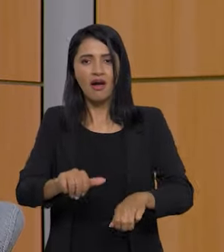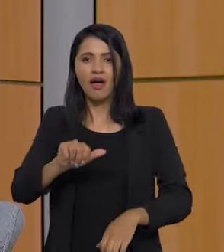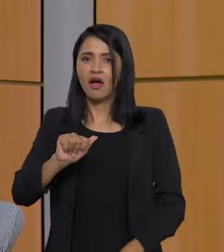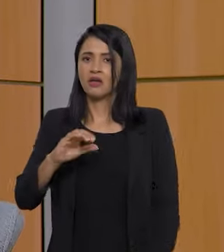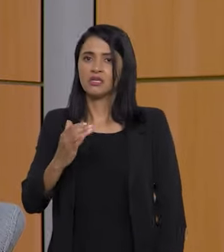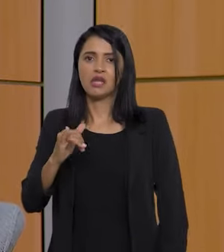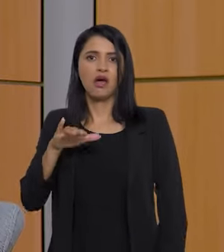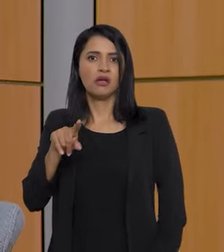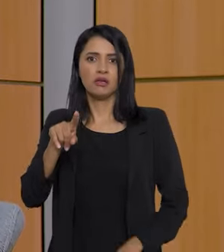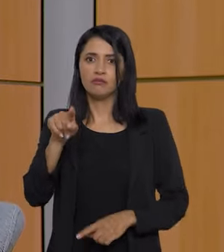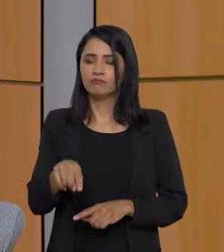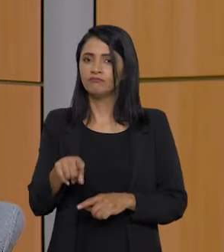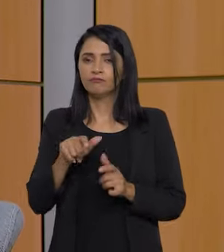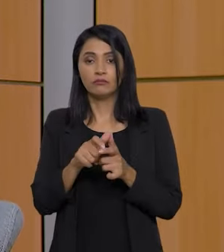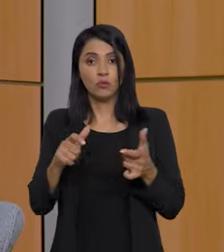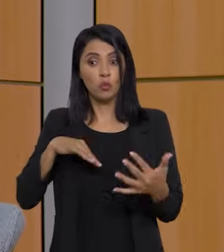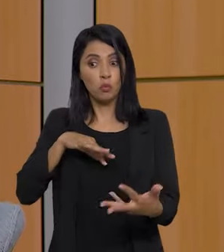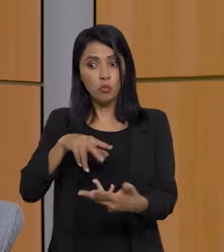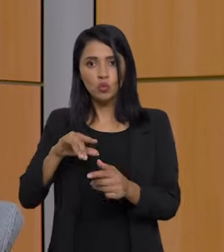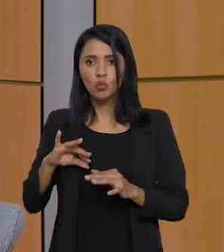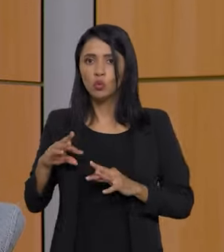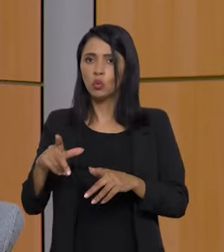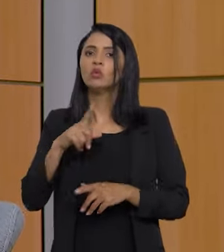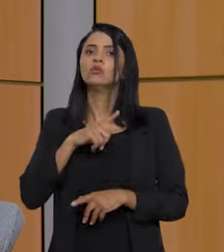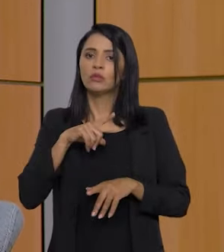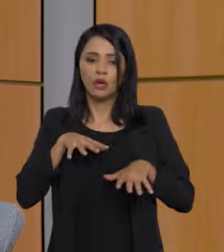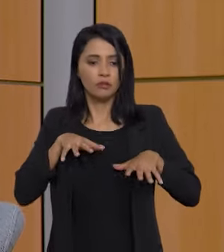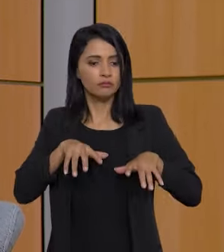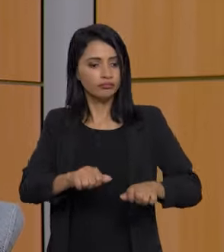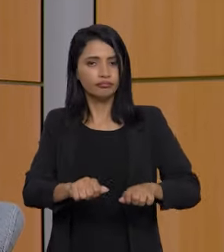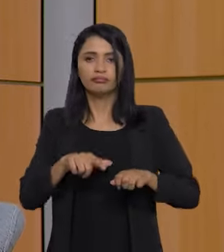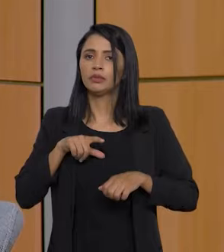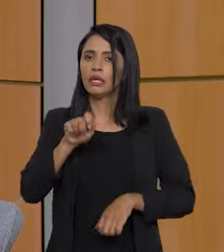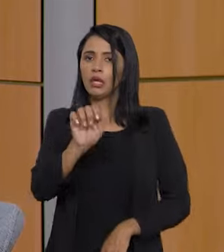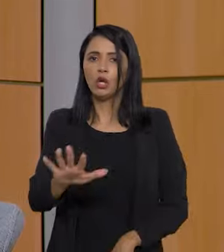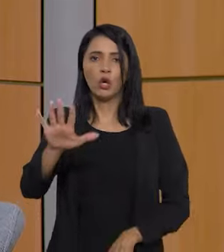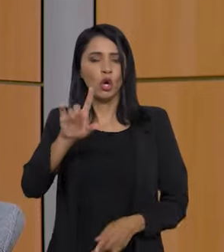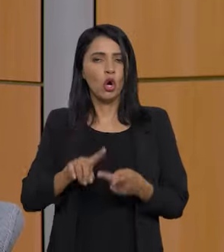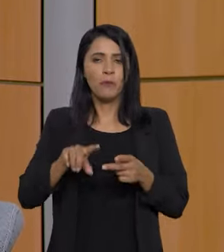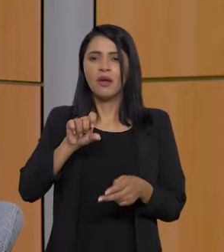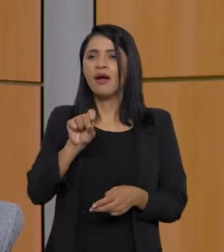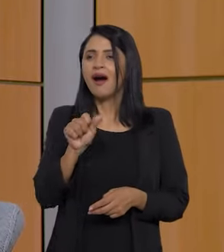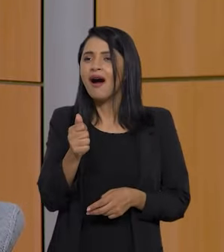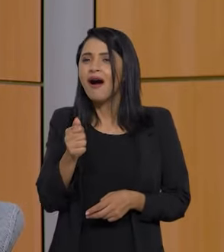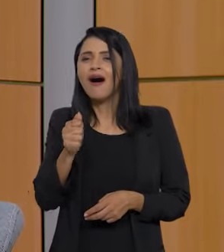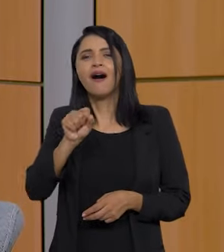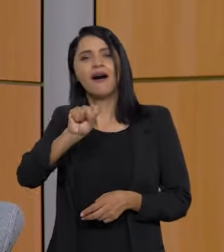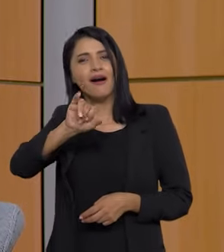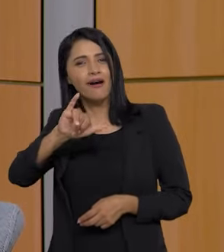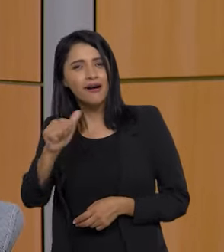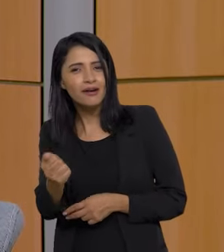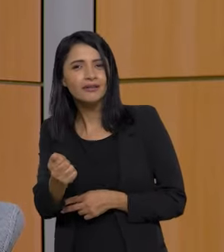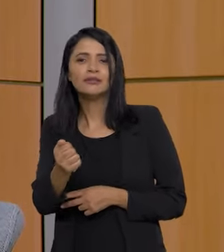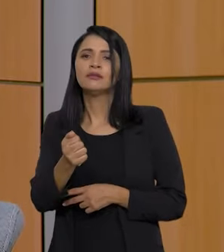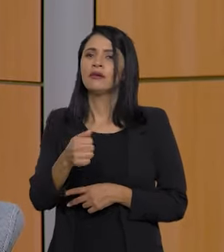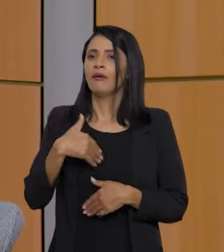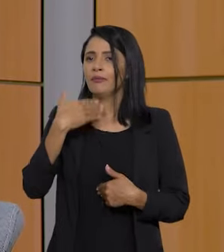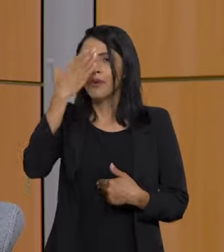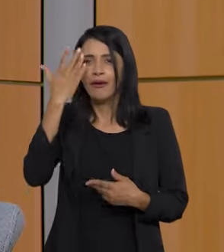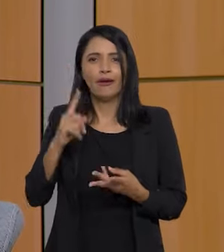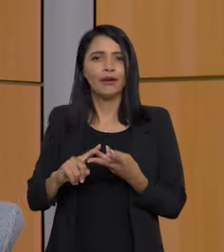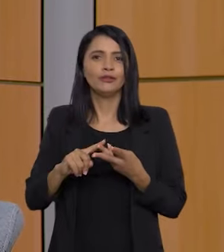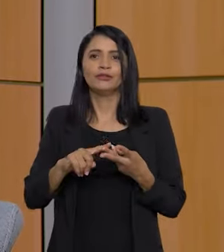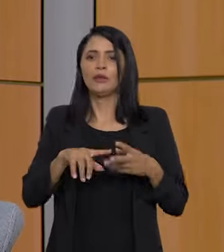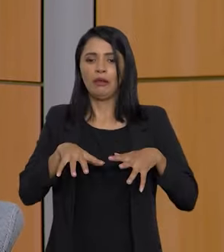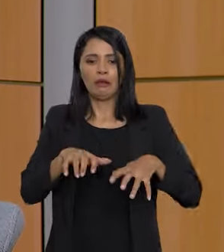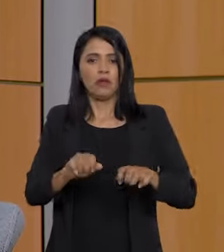açaí hoje está bombando. No mundo inteiro tem açaí. No mundo inteiro tem. Na Europa, tem na Ásia, tem no Oriente Médio, tem açaí. Açaí